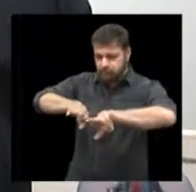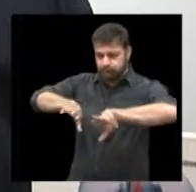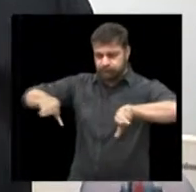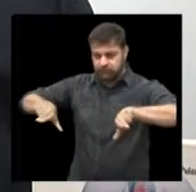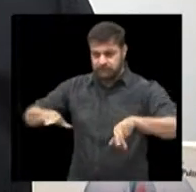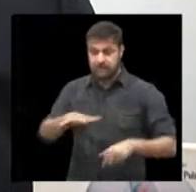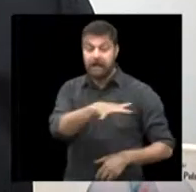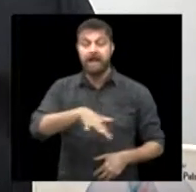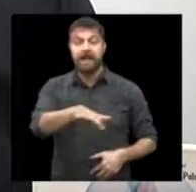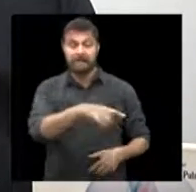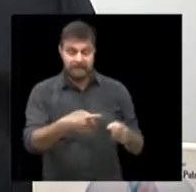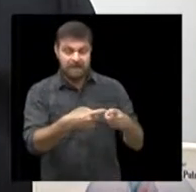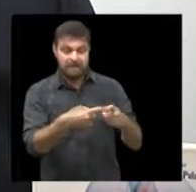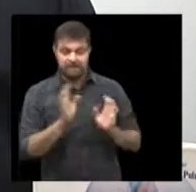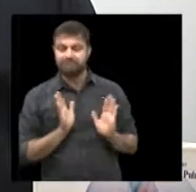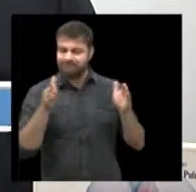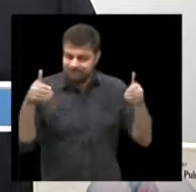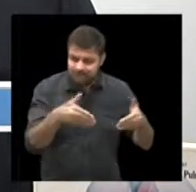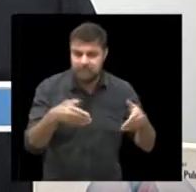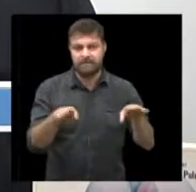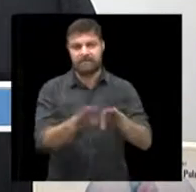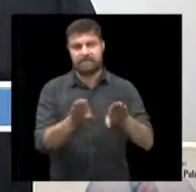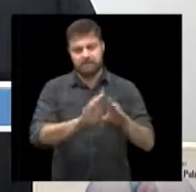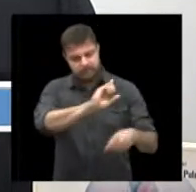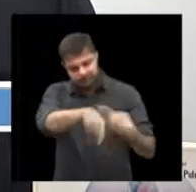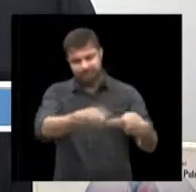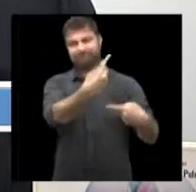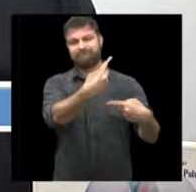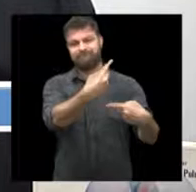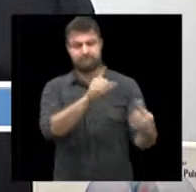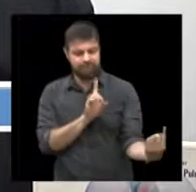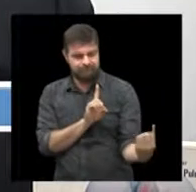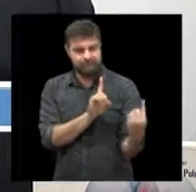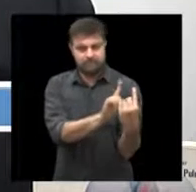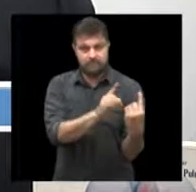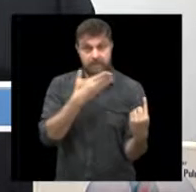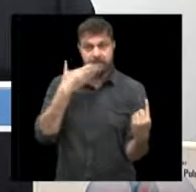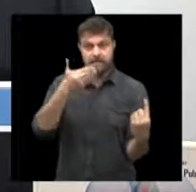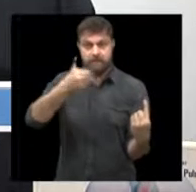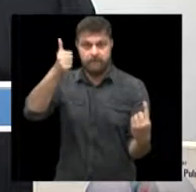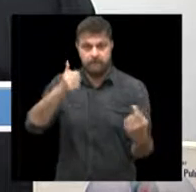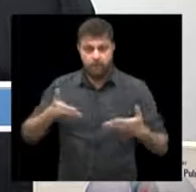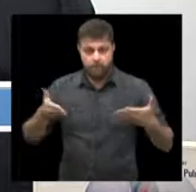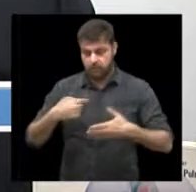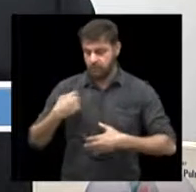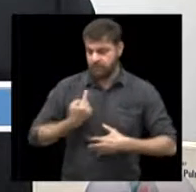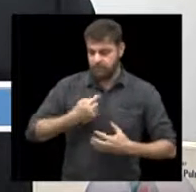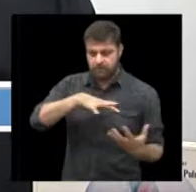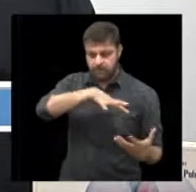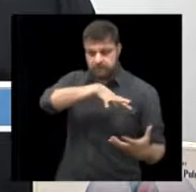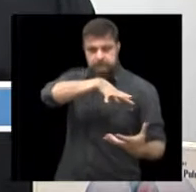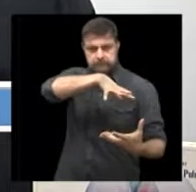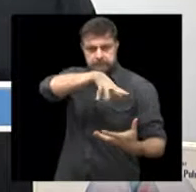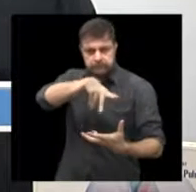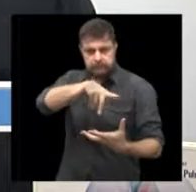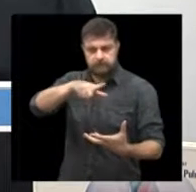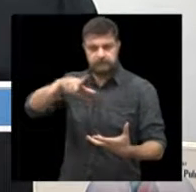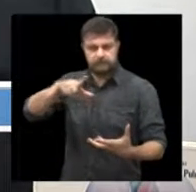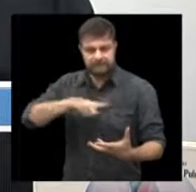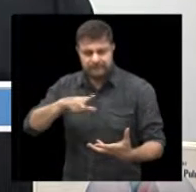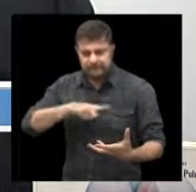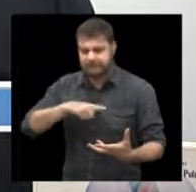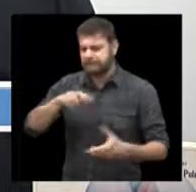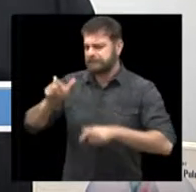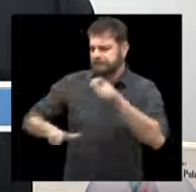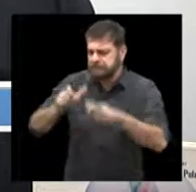ser, na área médica, também evoluir no atendimento. Hoje nós vivemos num mundo completamente abarrotado de